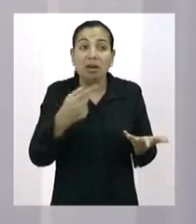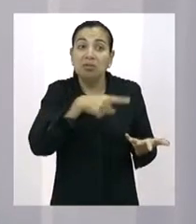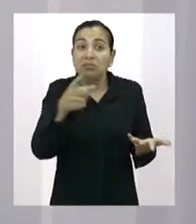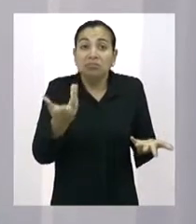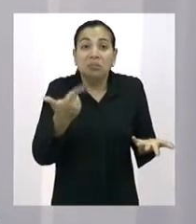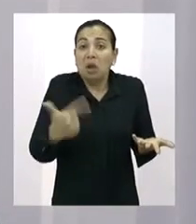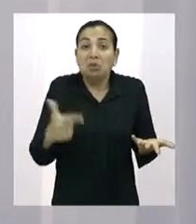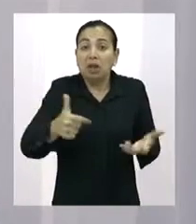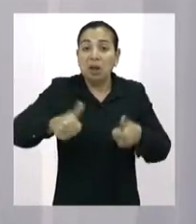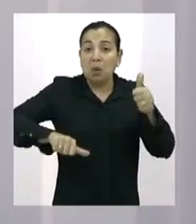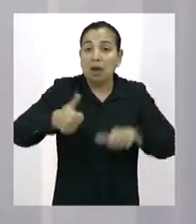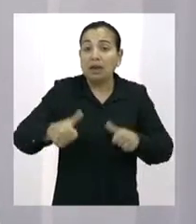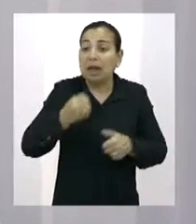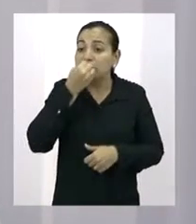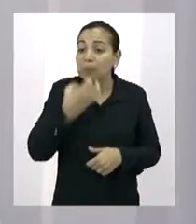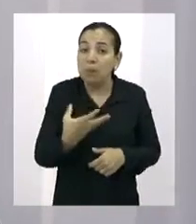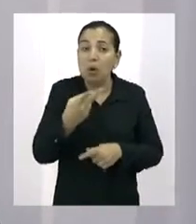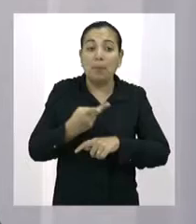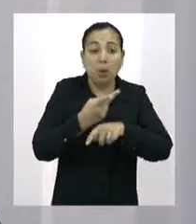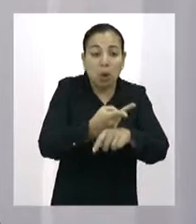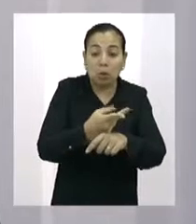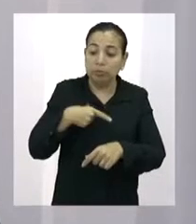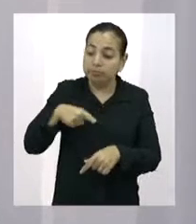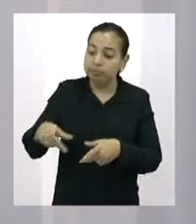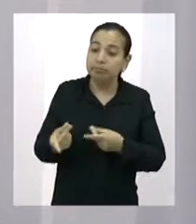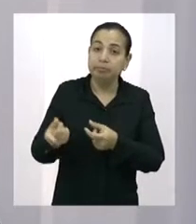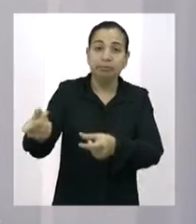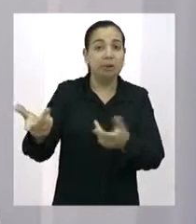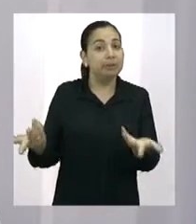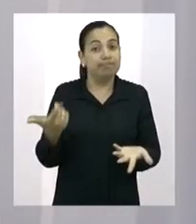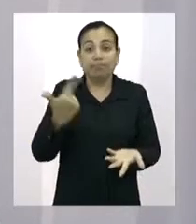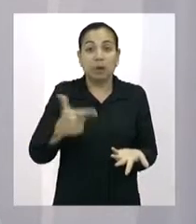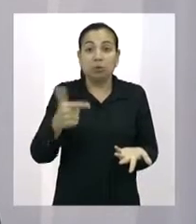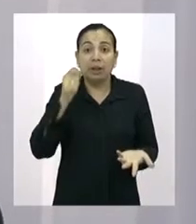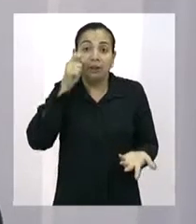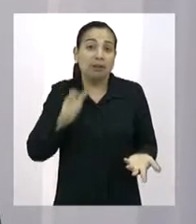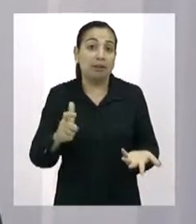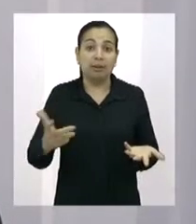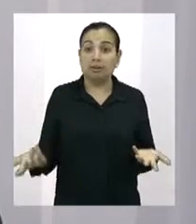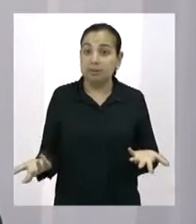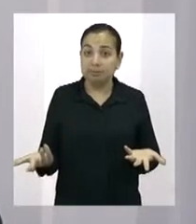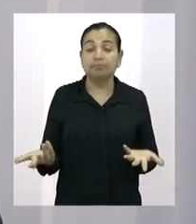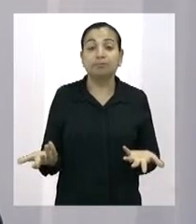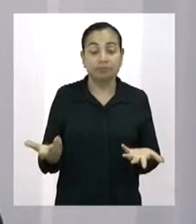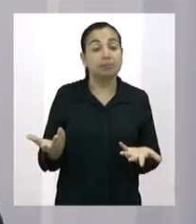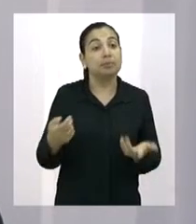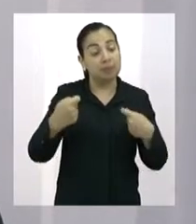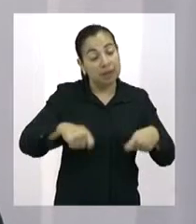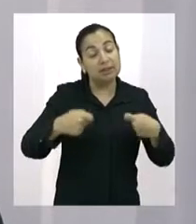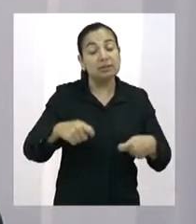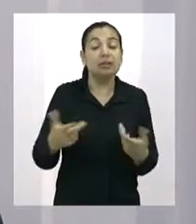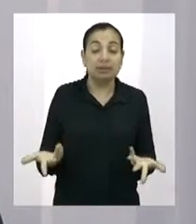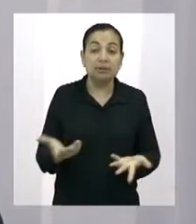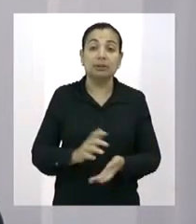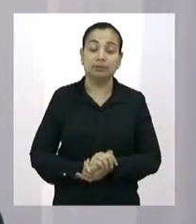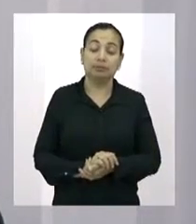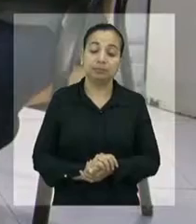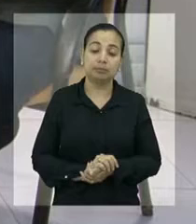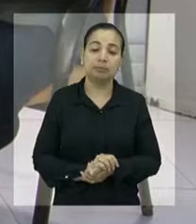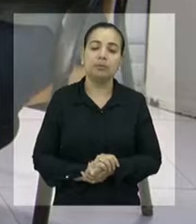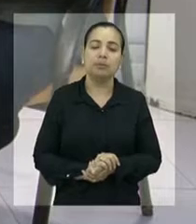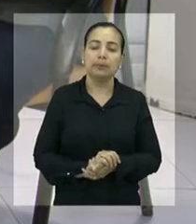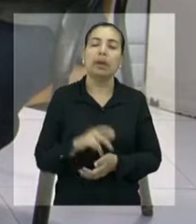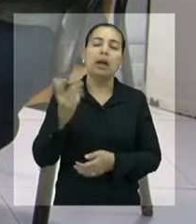material de qualidade para que a obra seja duradoura. Vereador, há pouco tempo atrás, quando esteve na